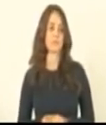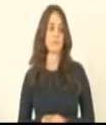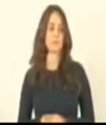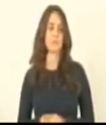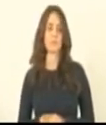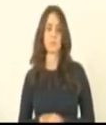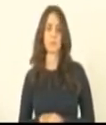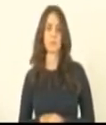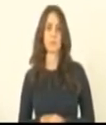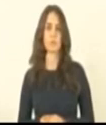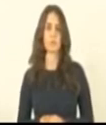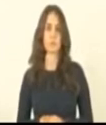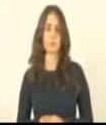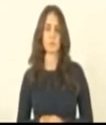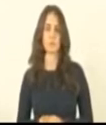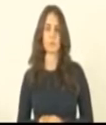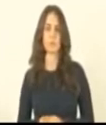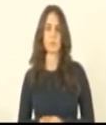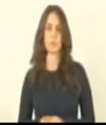Não,